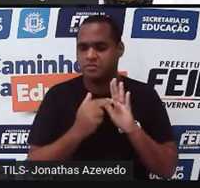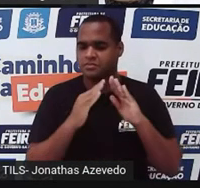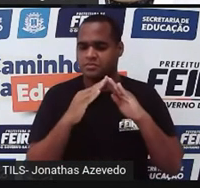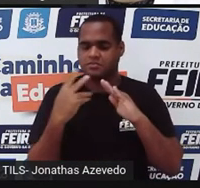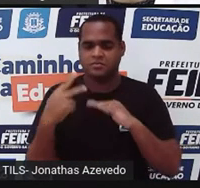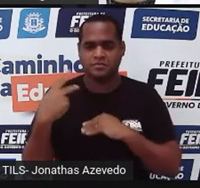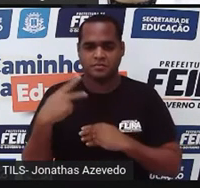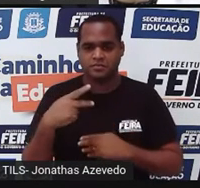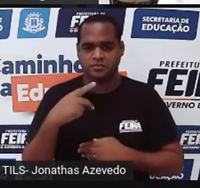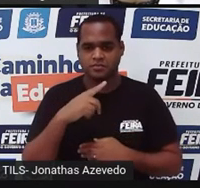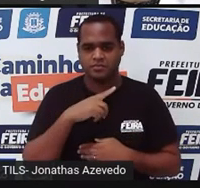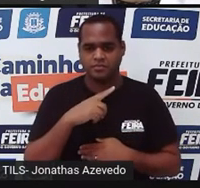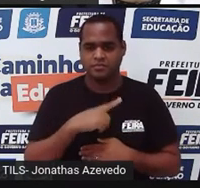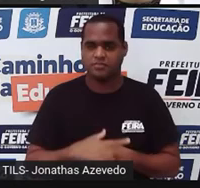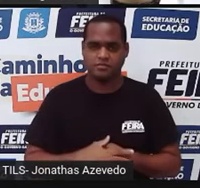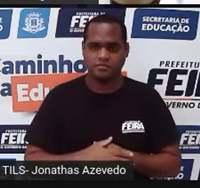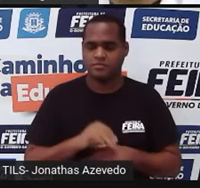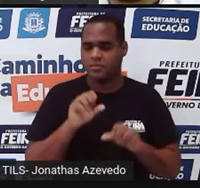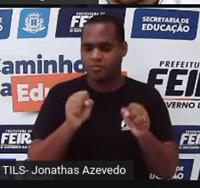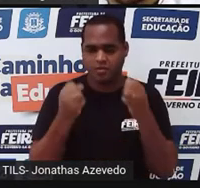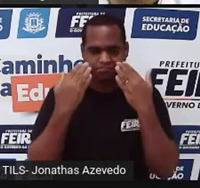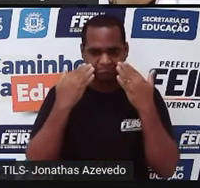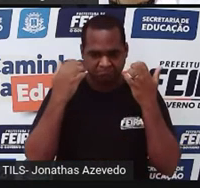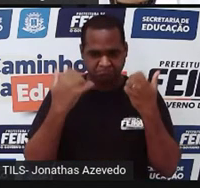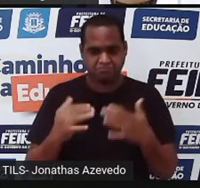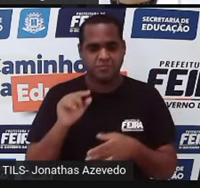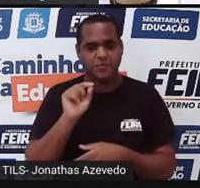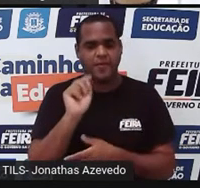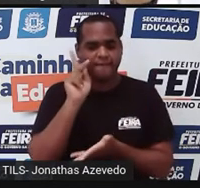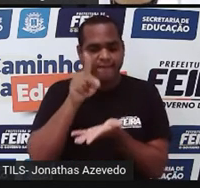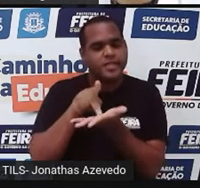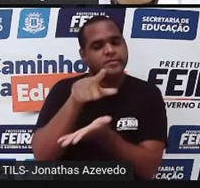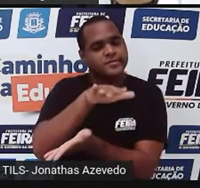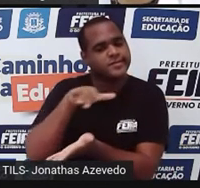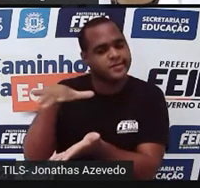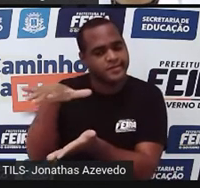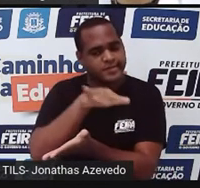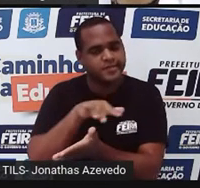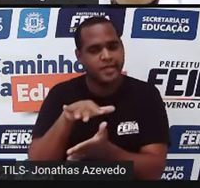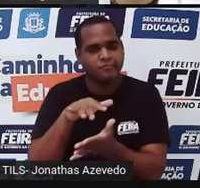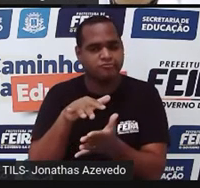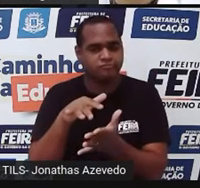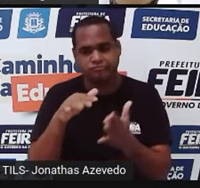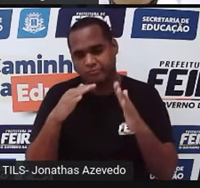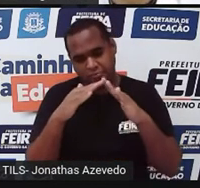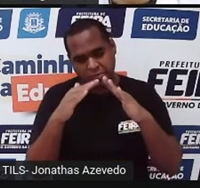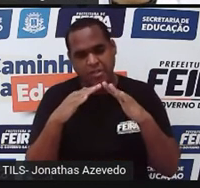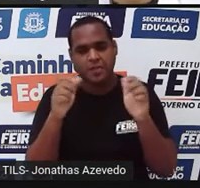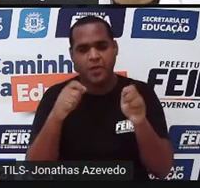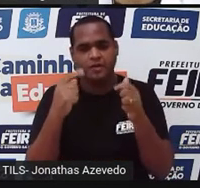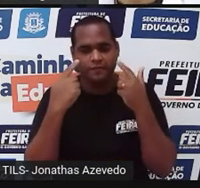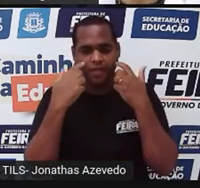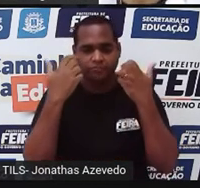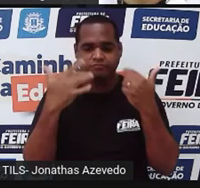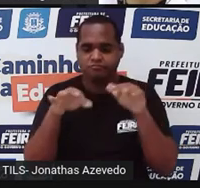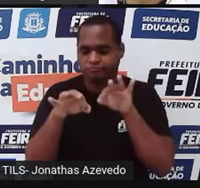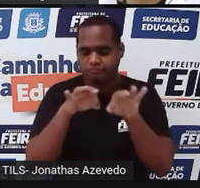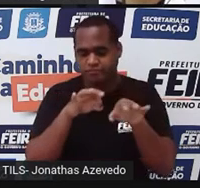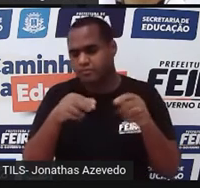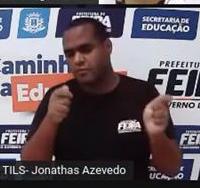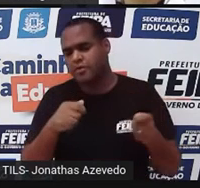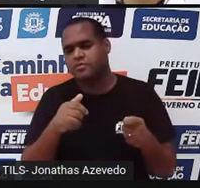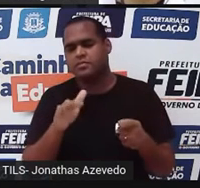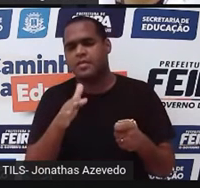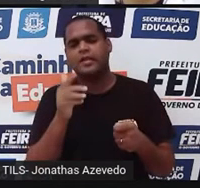precisamos determinar a área real do imóvel para que seja colocada no projeto. Mas de que maneira